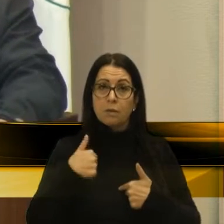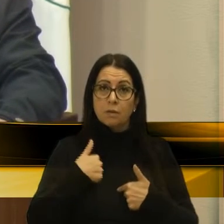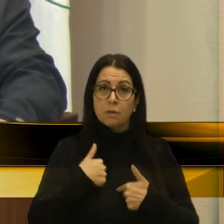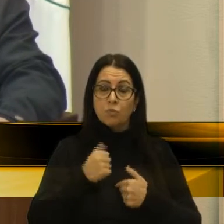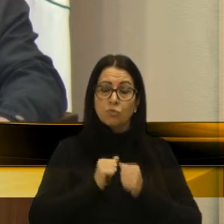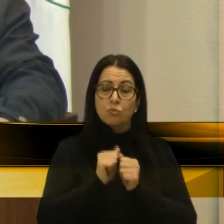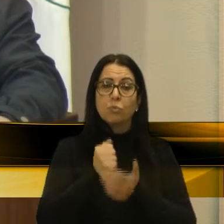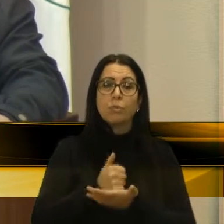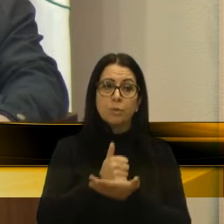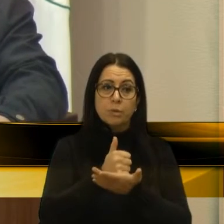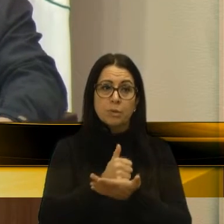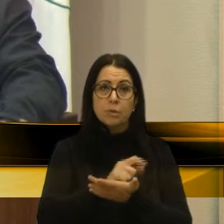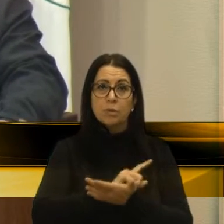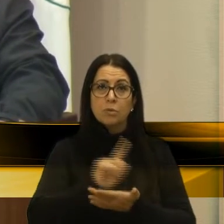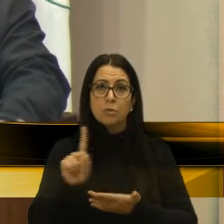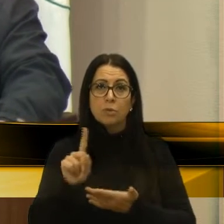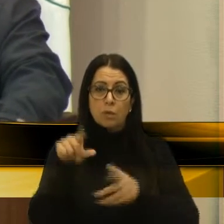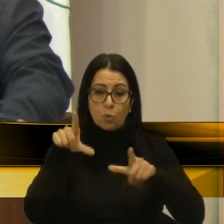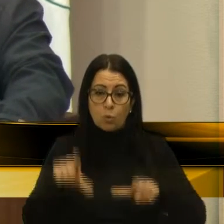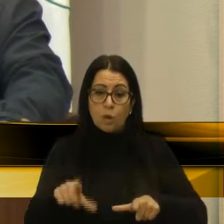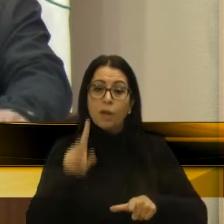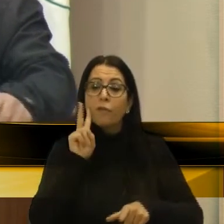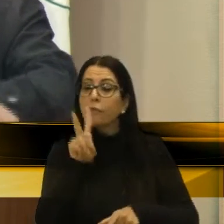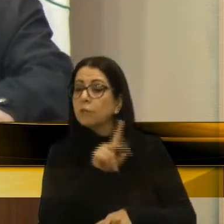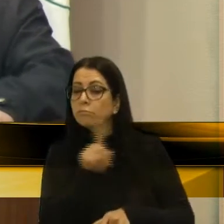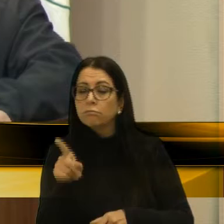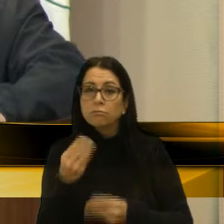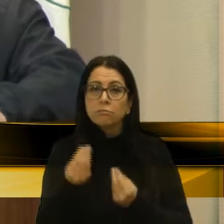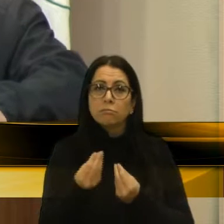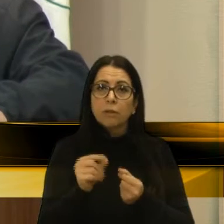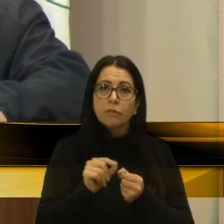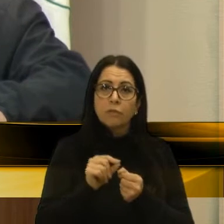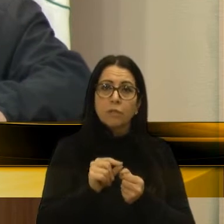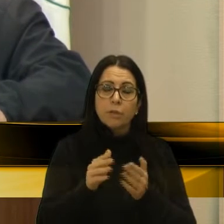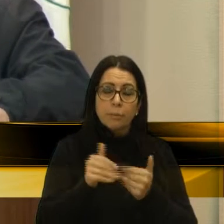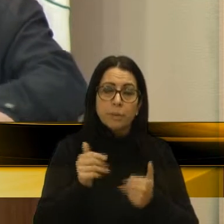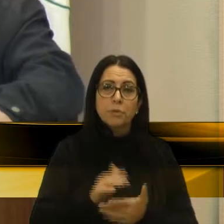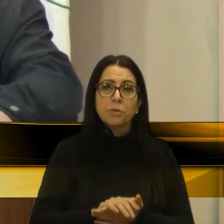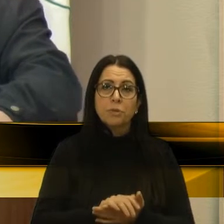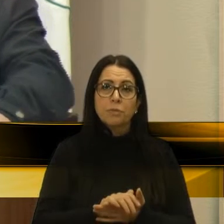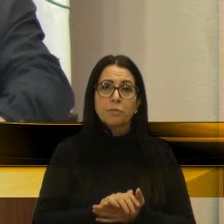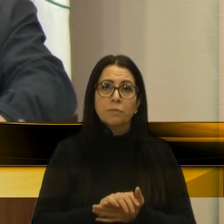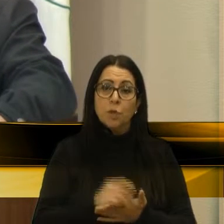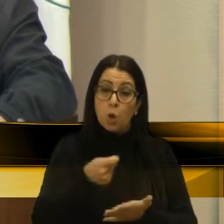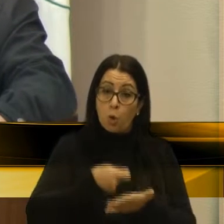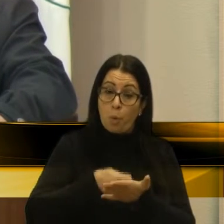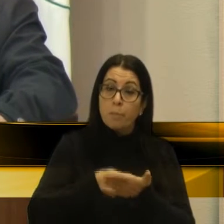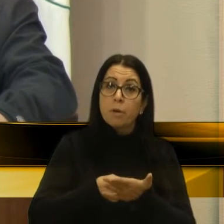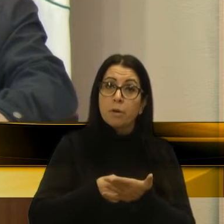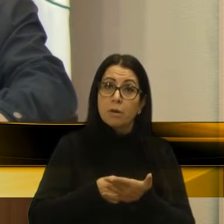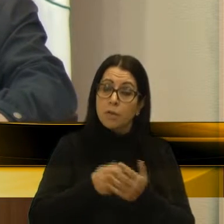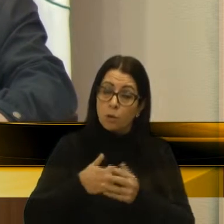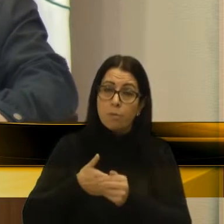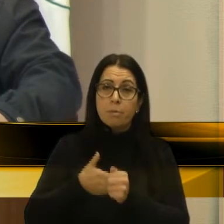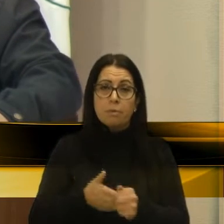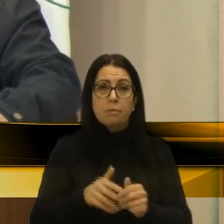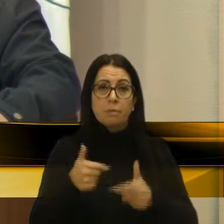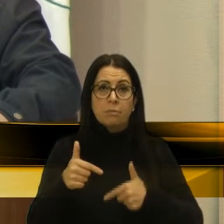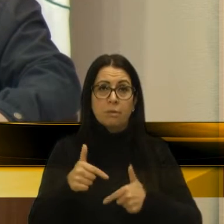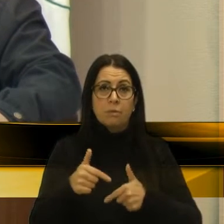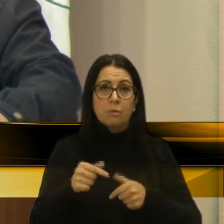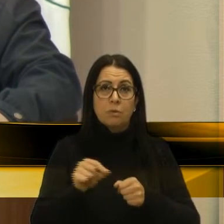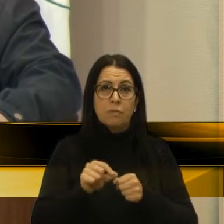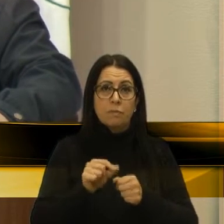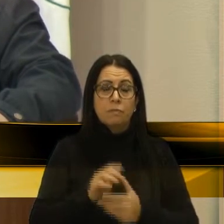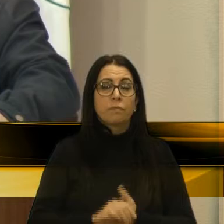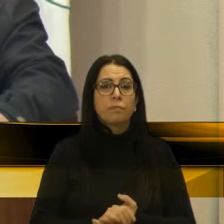assessores, é nós ir até o local, verificar, fazer a solicitação, cobrar e acompanhar os trabalhos quando estão